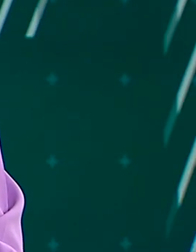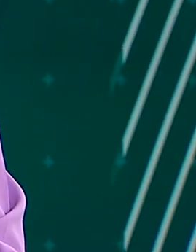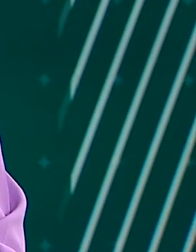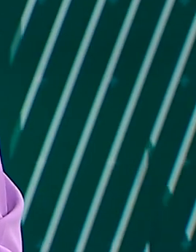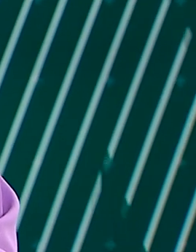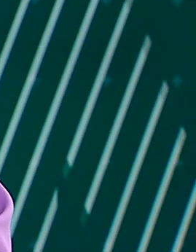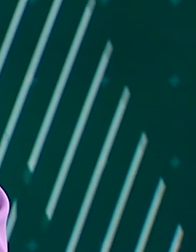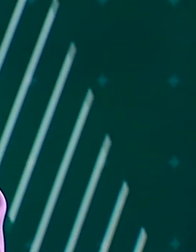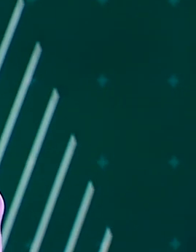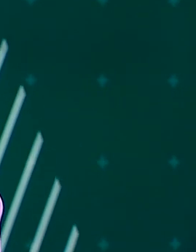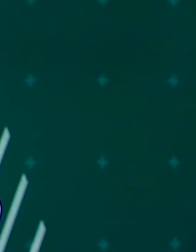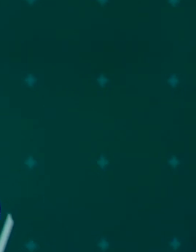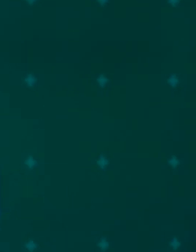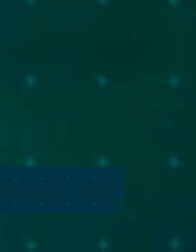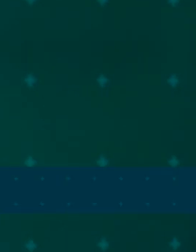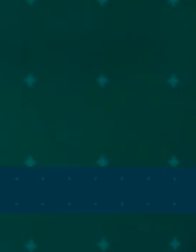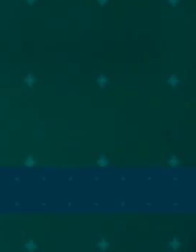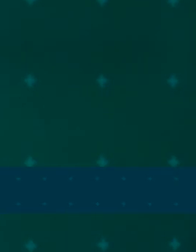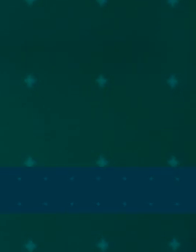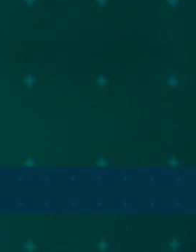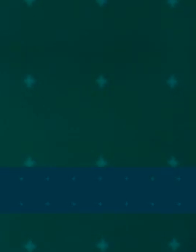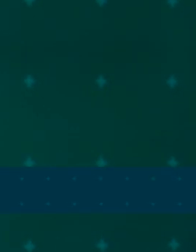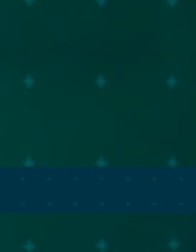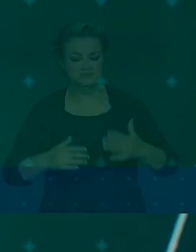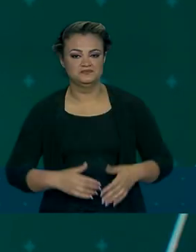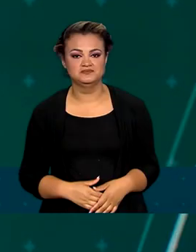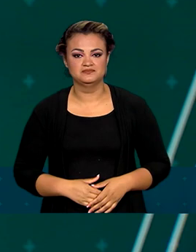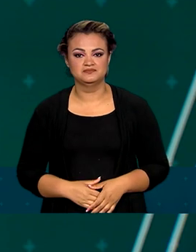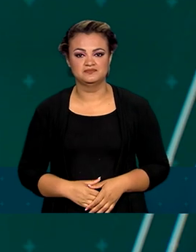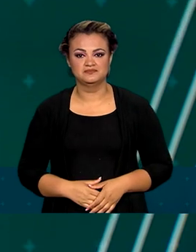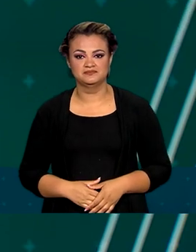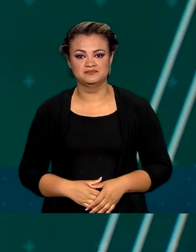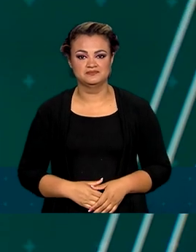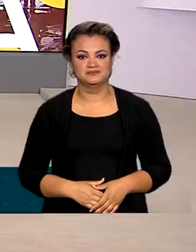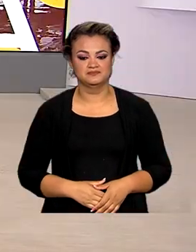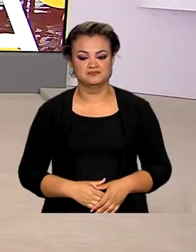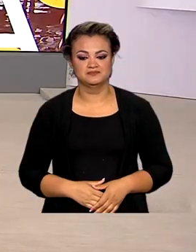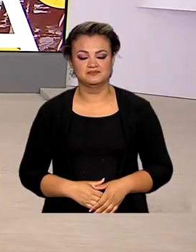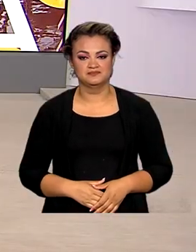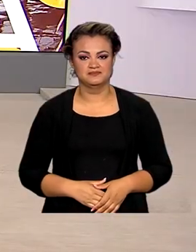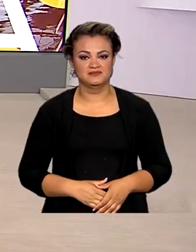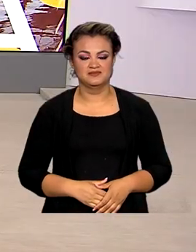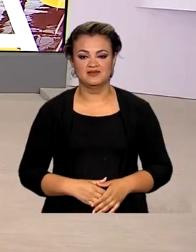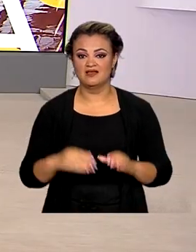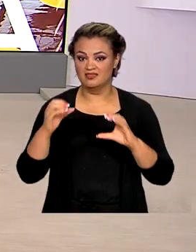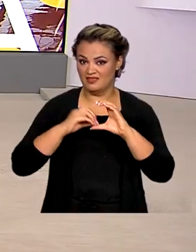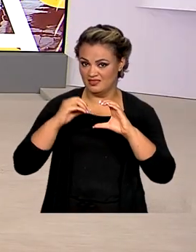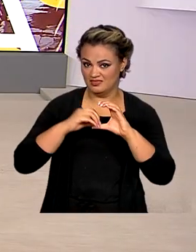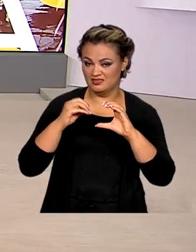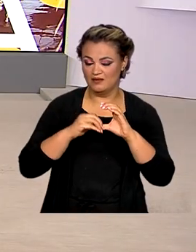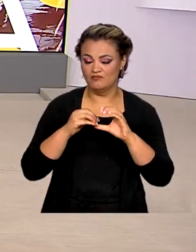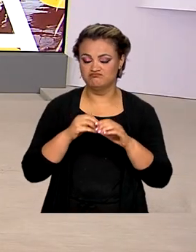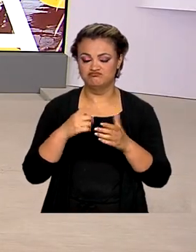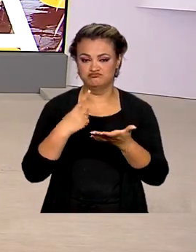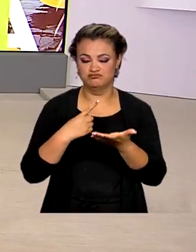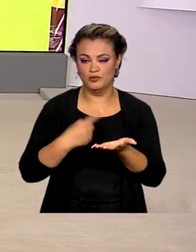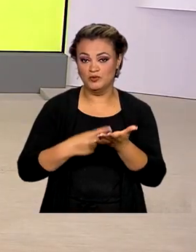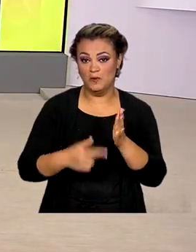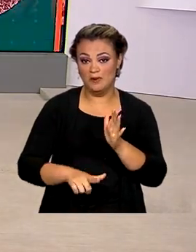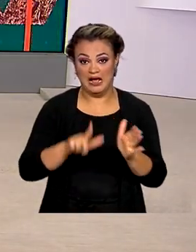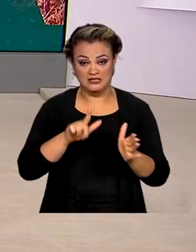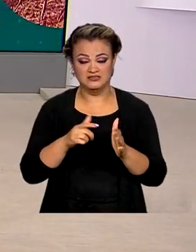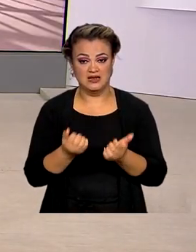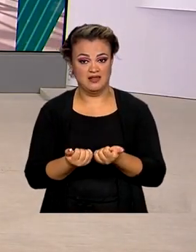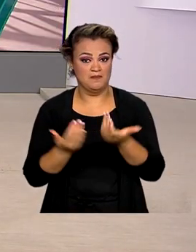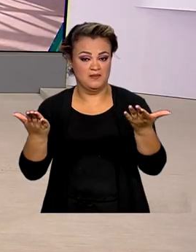São 8 horas da manhã, estamos ao vivo também pelas redes sociais. A Anatel antecipou a liberação